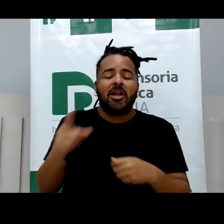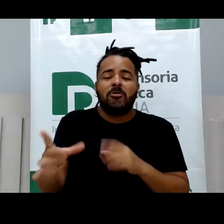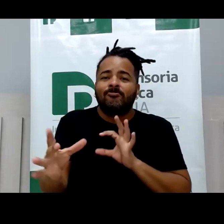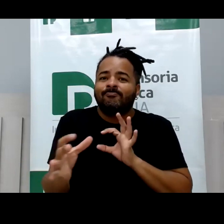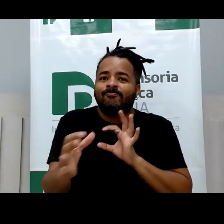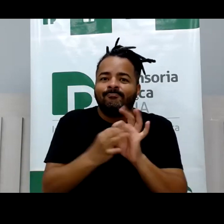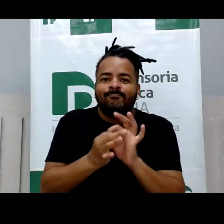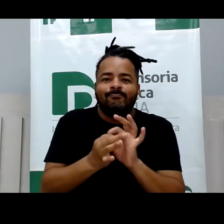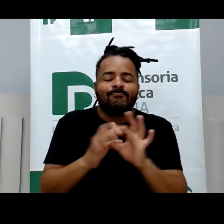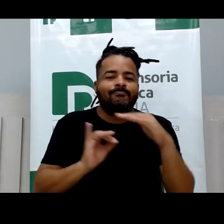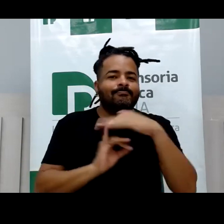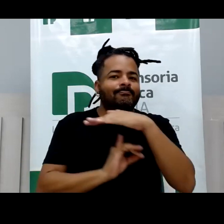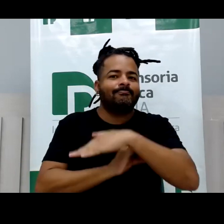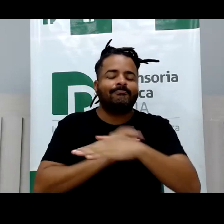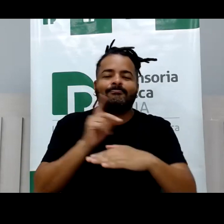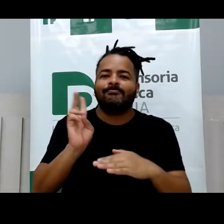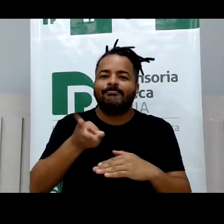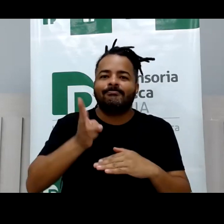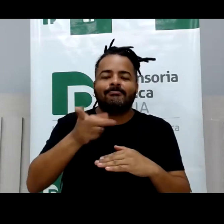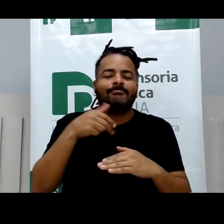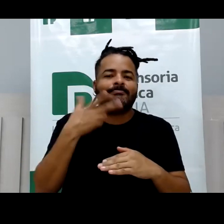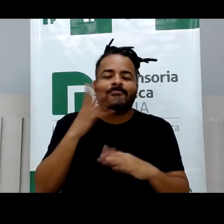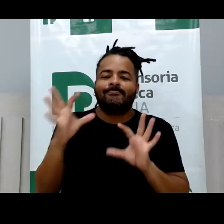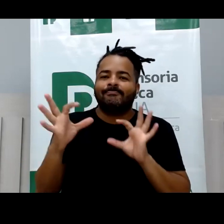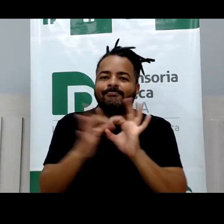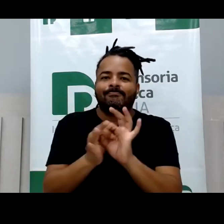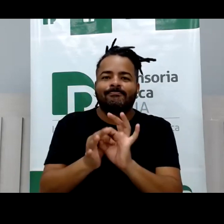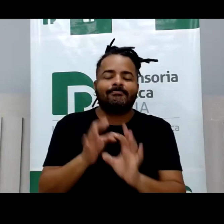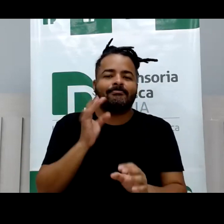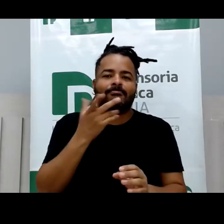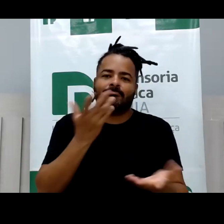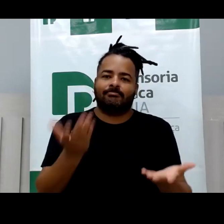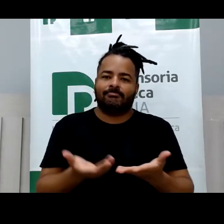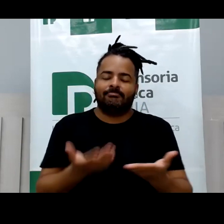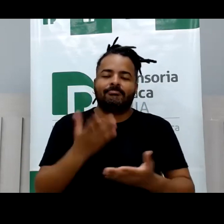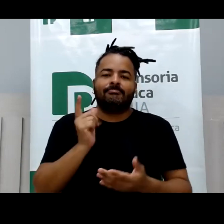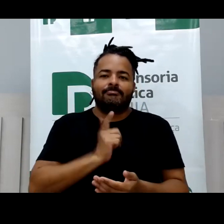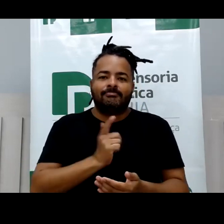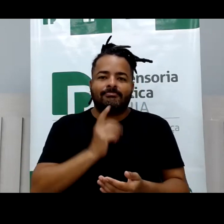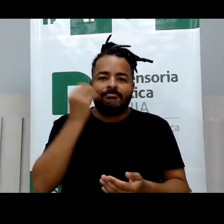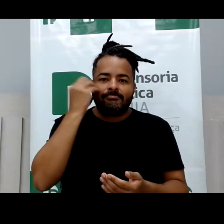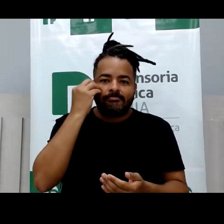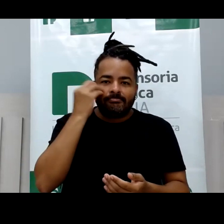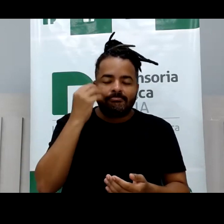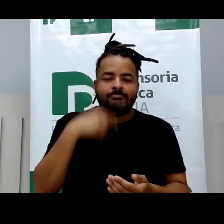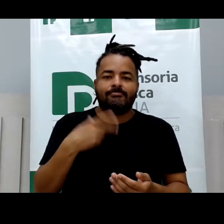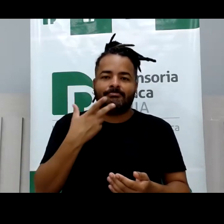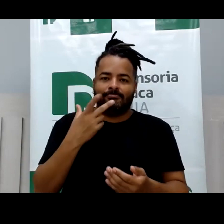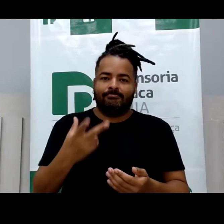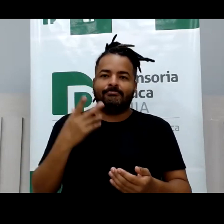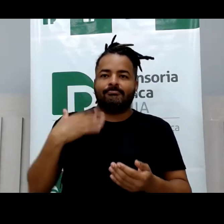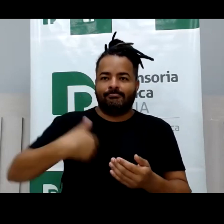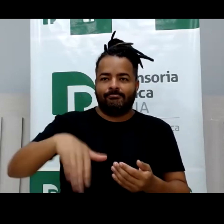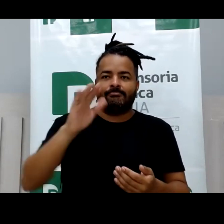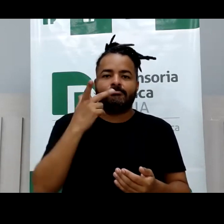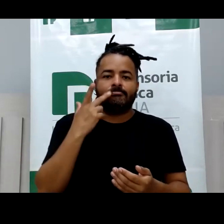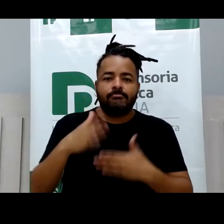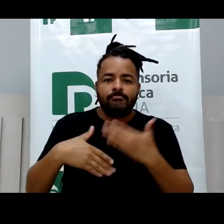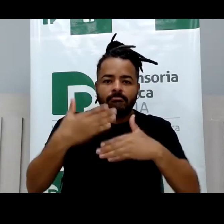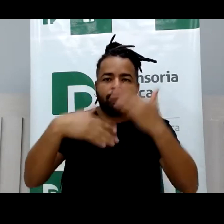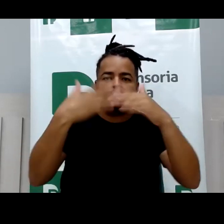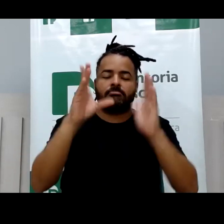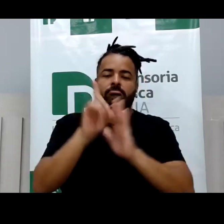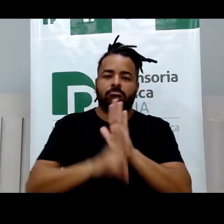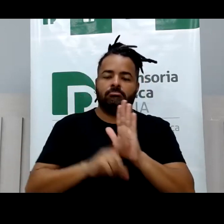dessa instituição. Estou cada vez mais unida com ela e tentando contribuir para o desenvolvimento do direito na nossa área